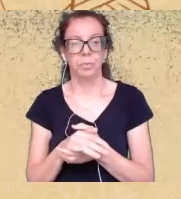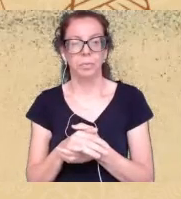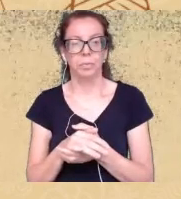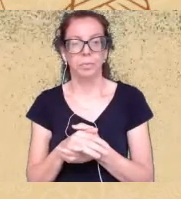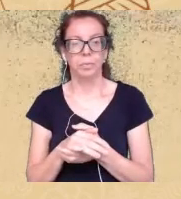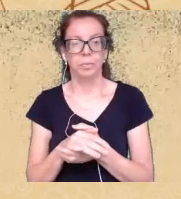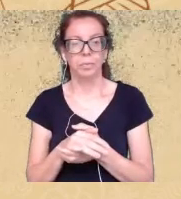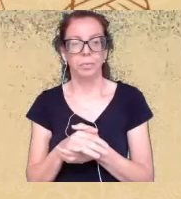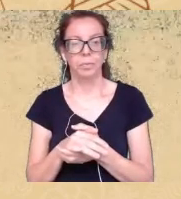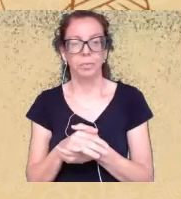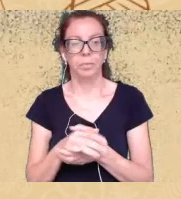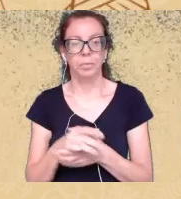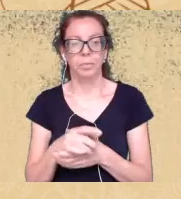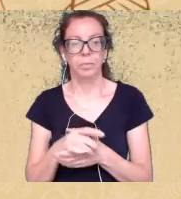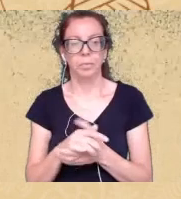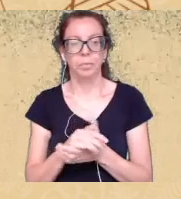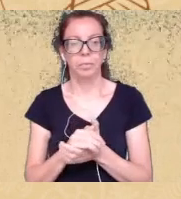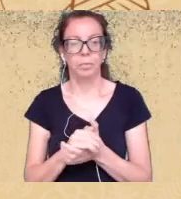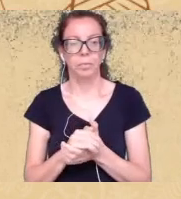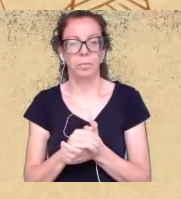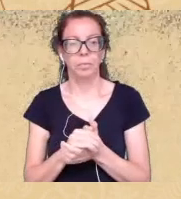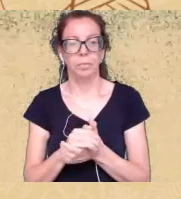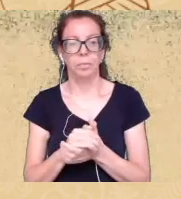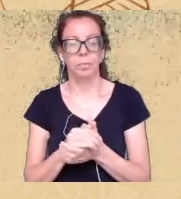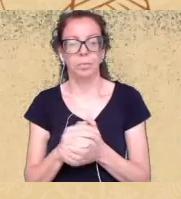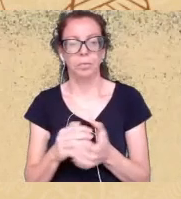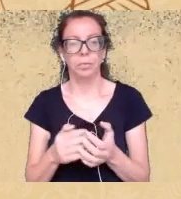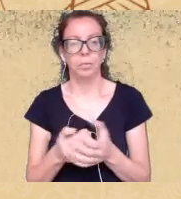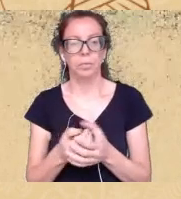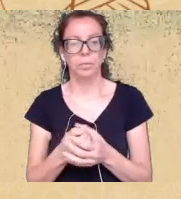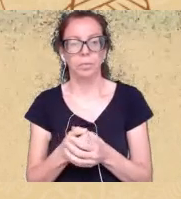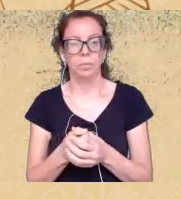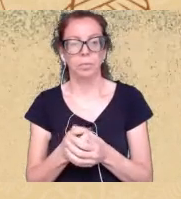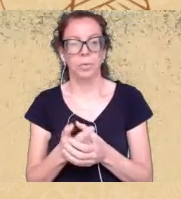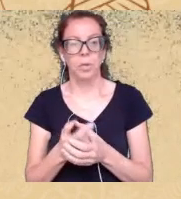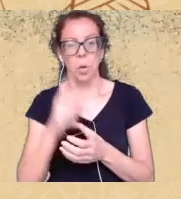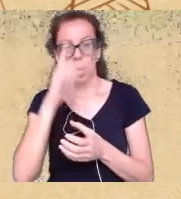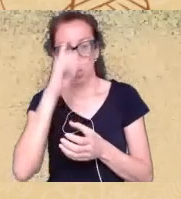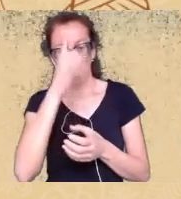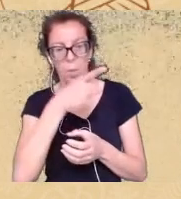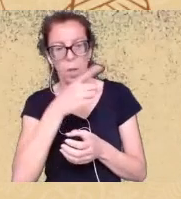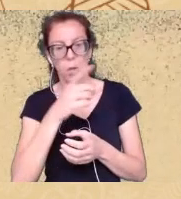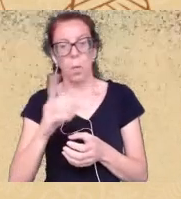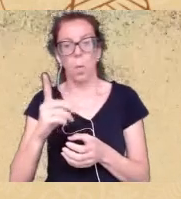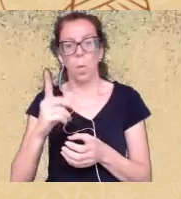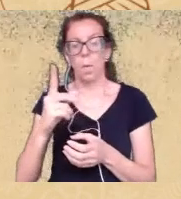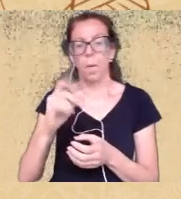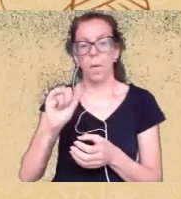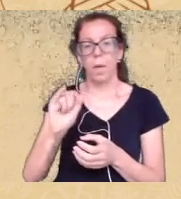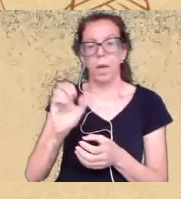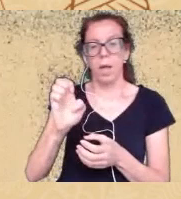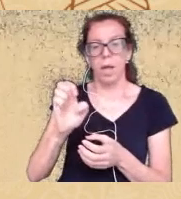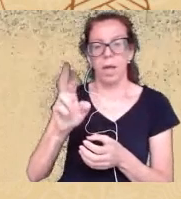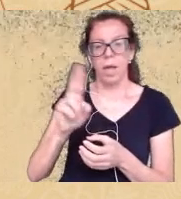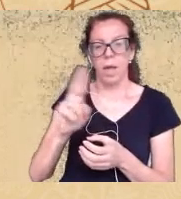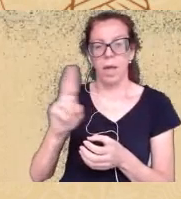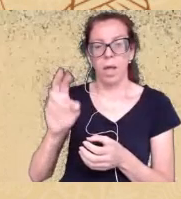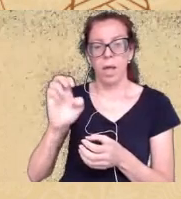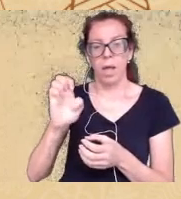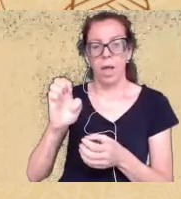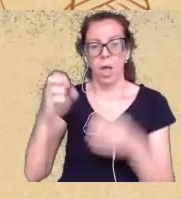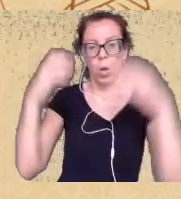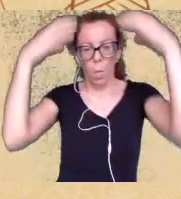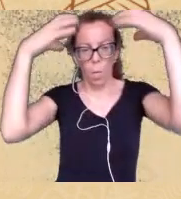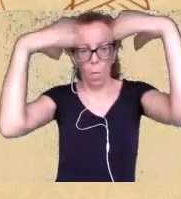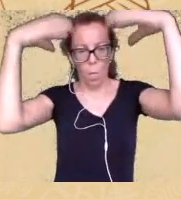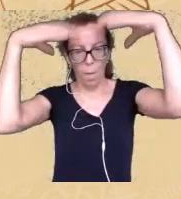de alecrim ele é um aprendizado que eu tenho também lá dentro